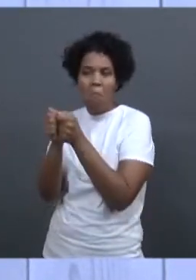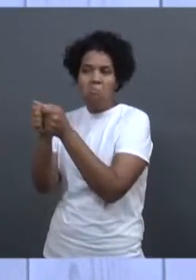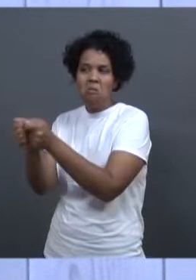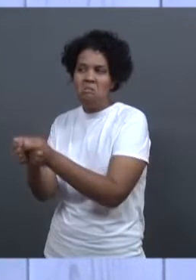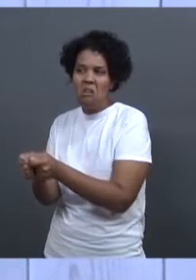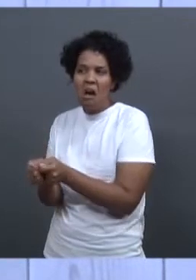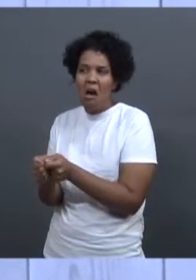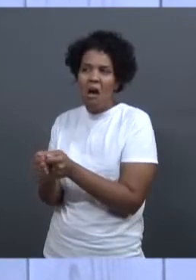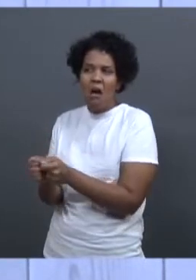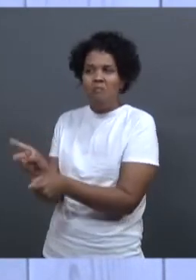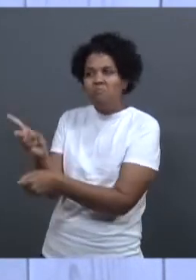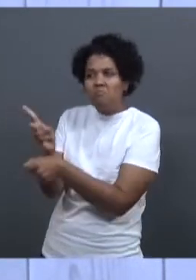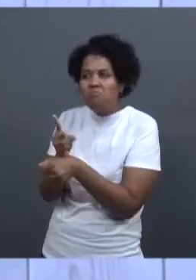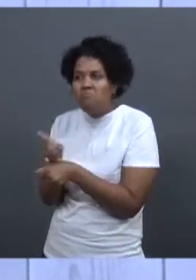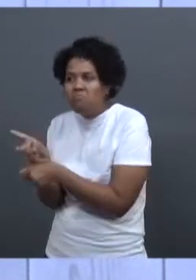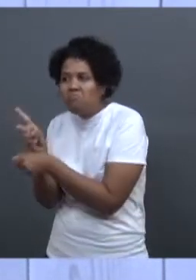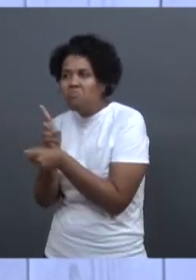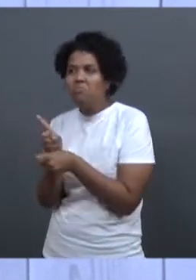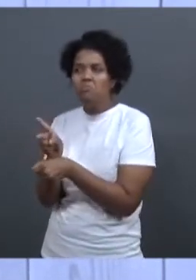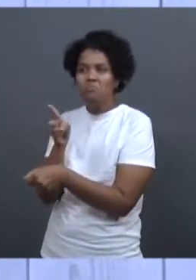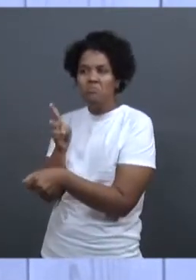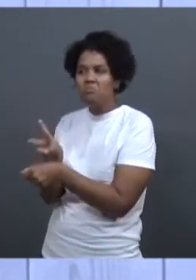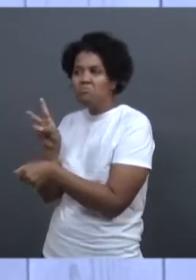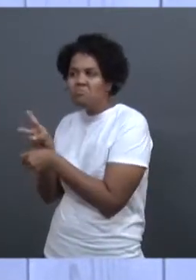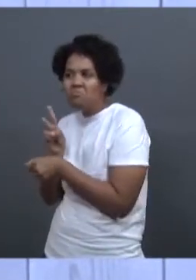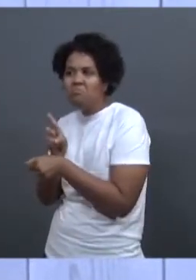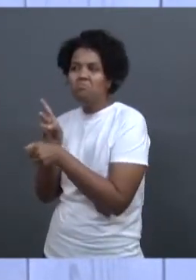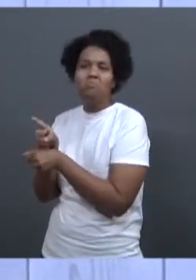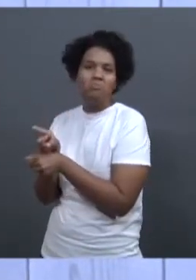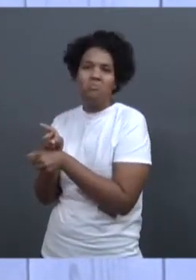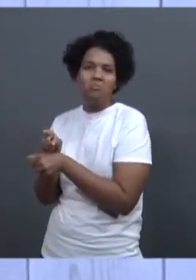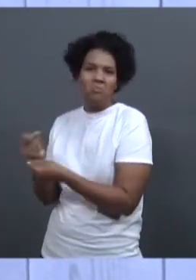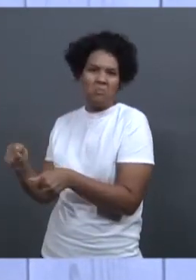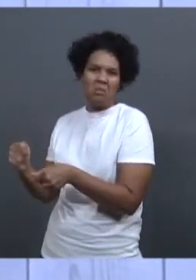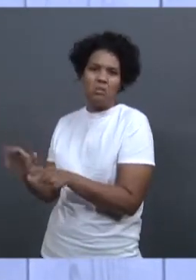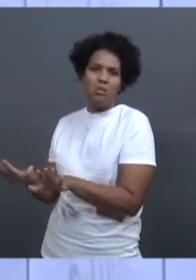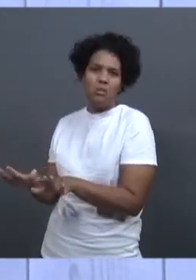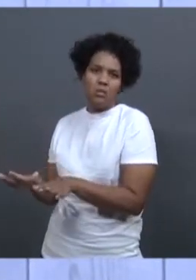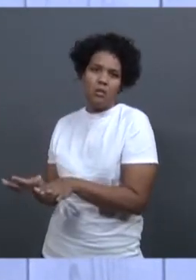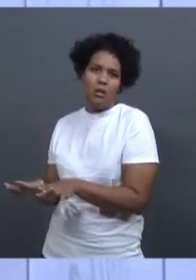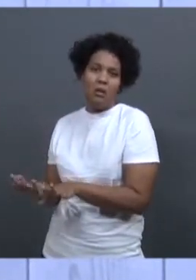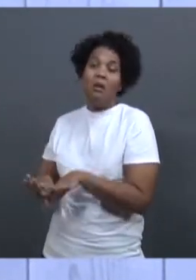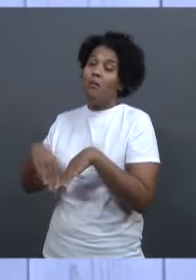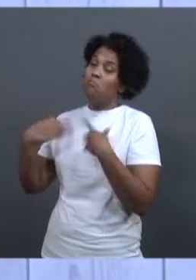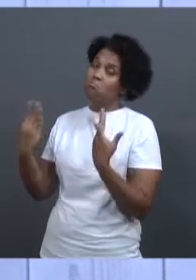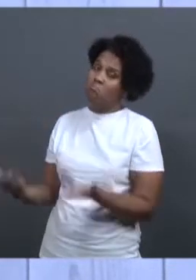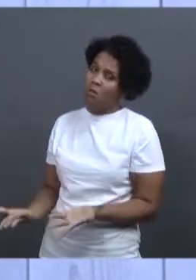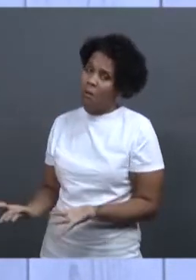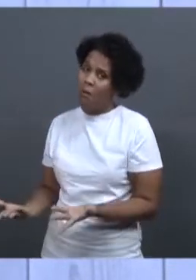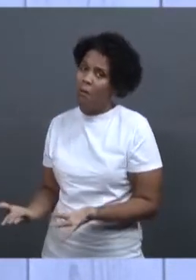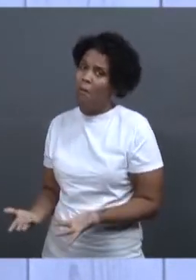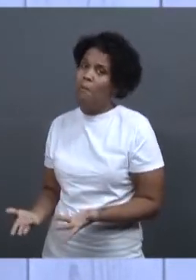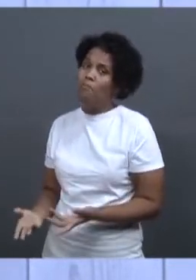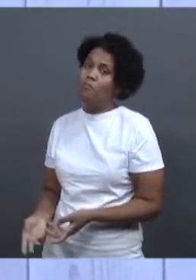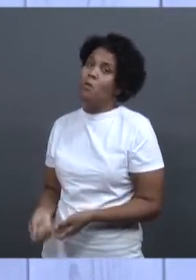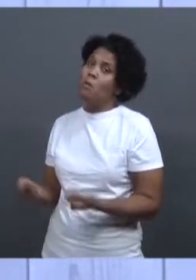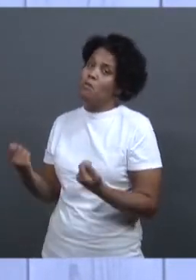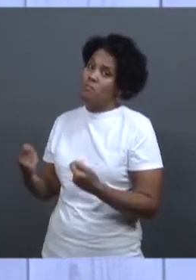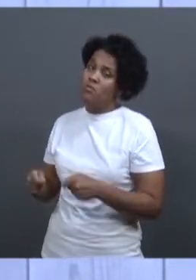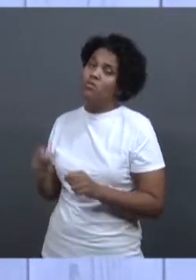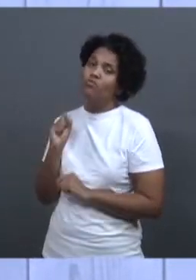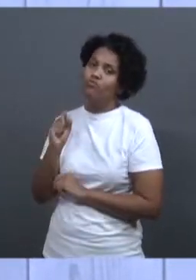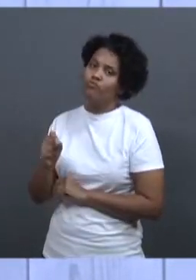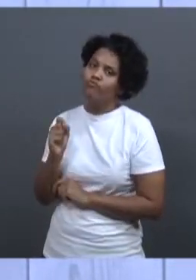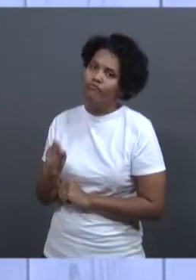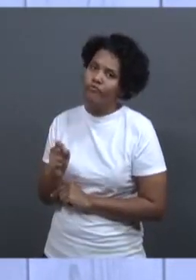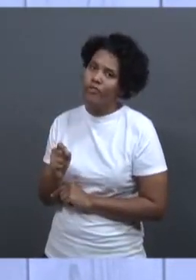de monitoramento, e isso, efetivamente, estava acontecendo. Esse monitoramento tem que ser entregue ao órgão ambiental, para que o órgão